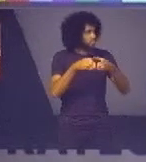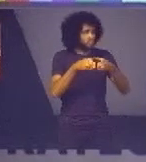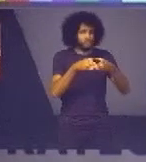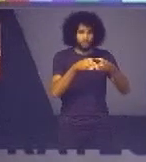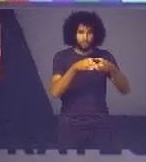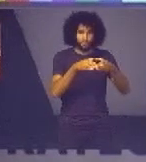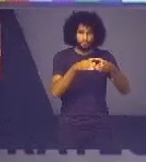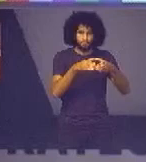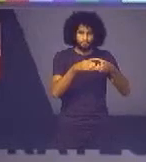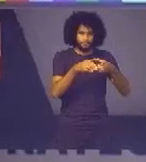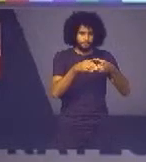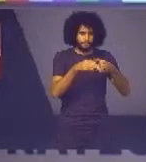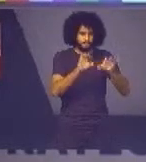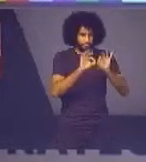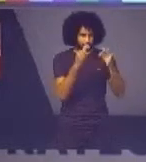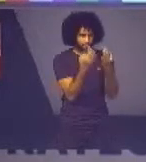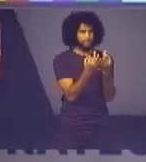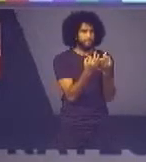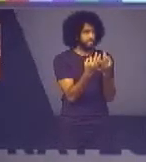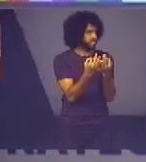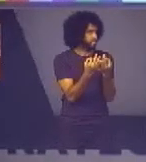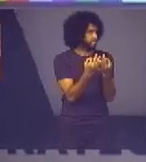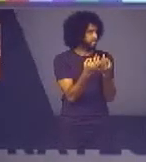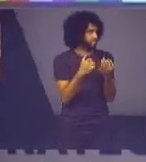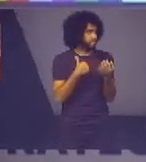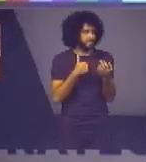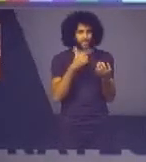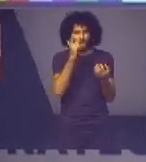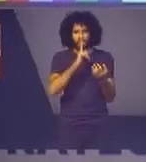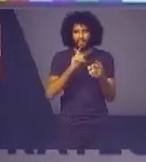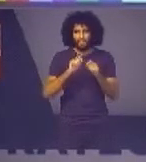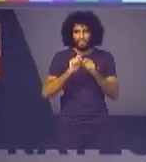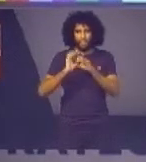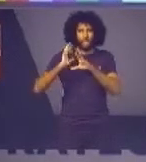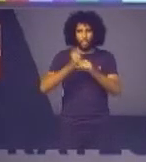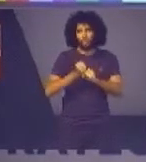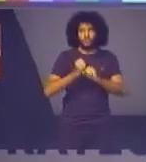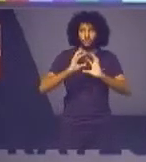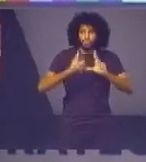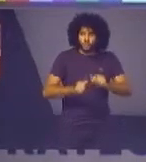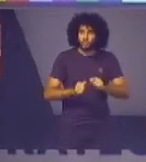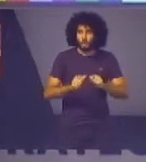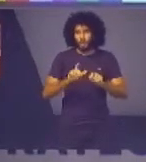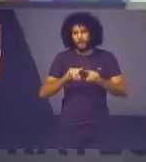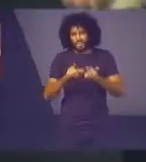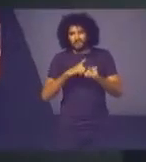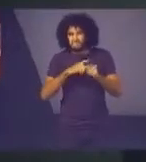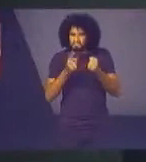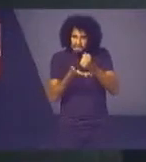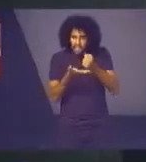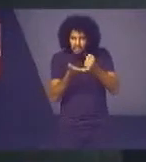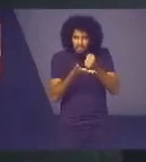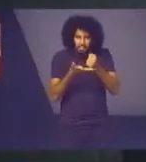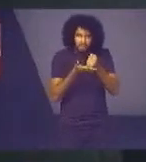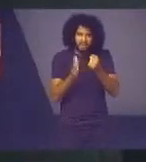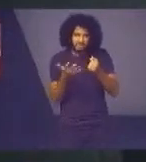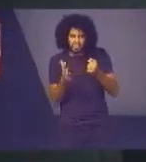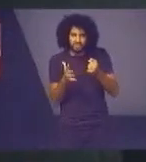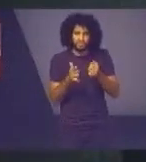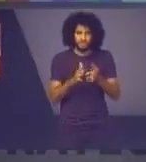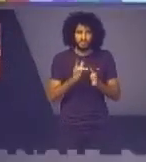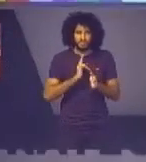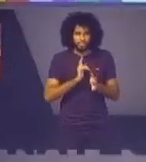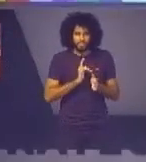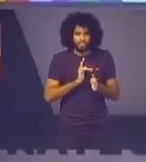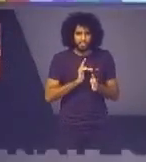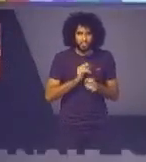que eu não tenho conta de fazer totalmente mas com uma base por baixo eu tive